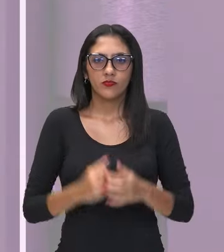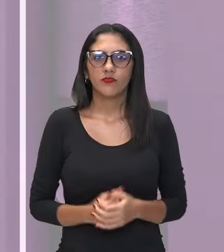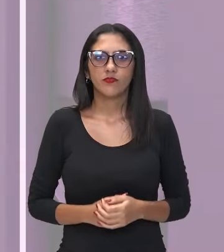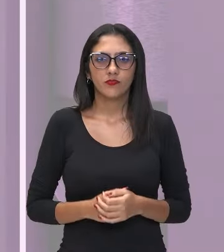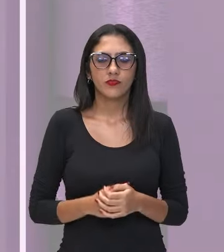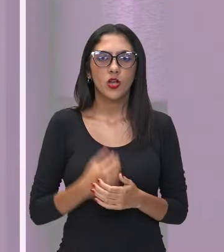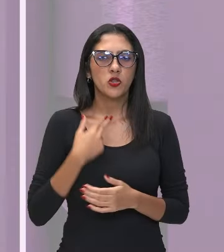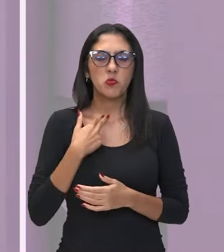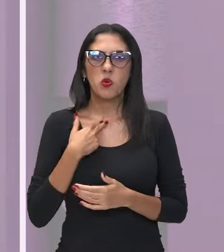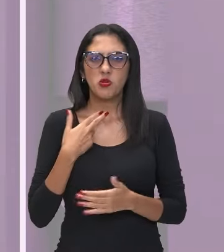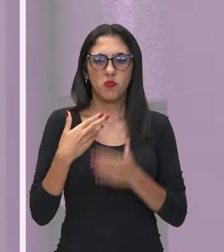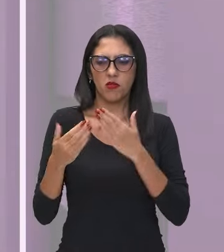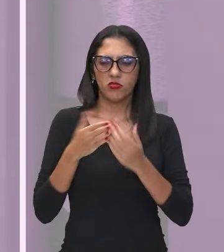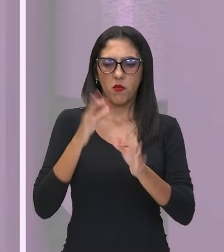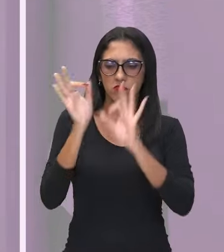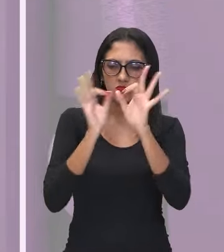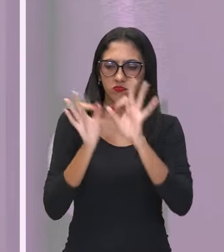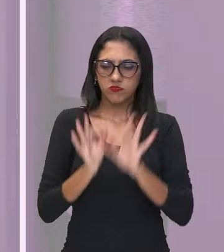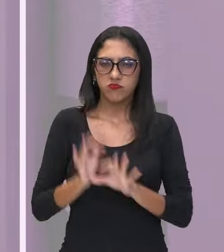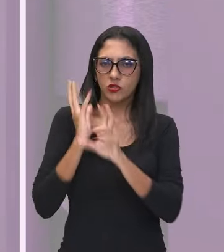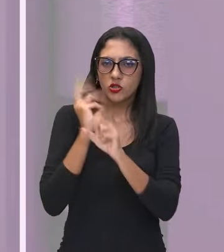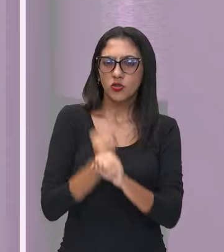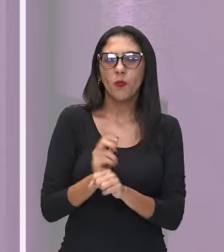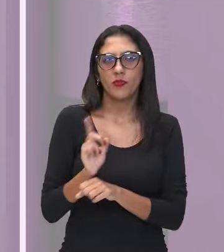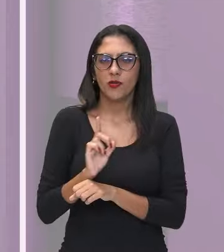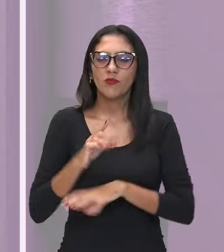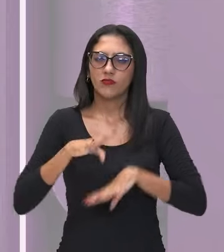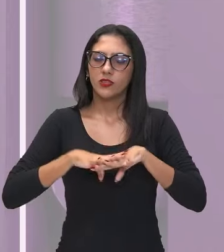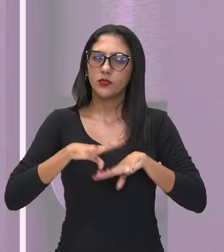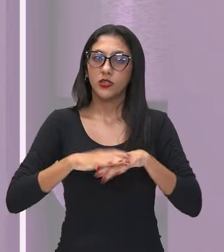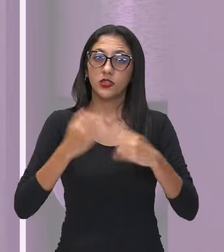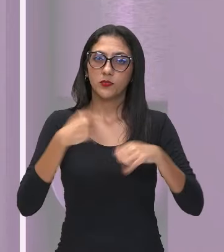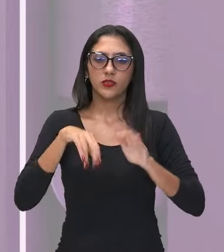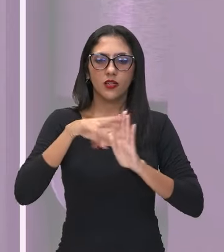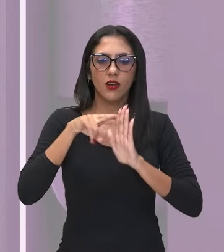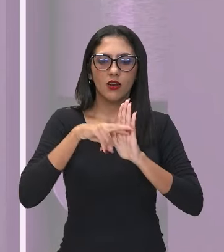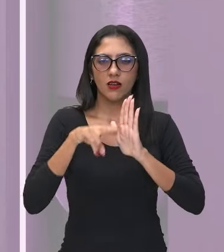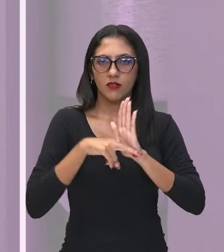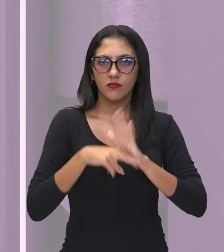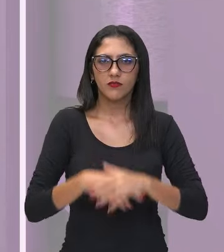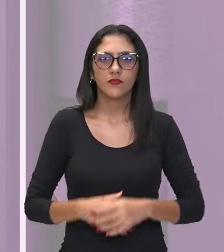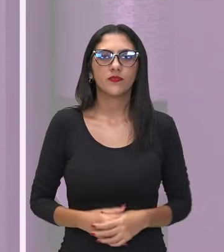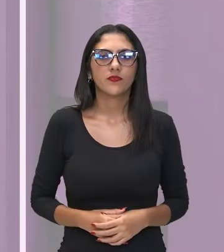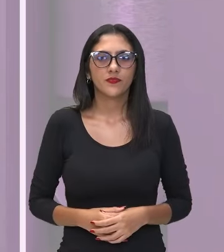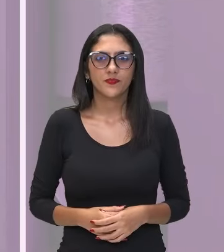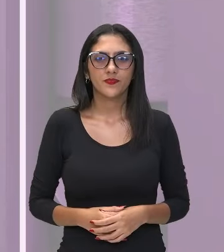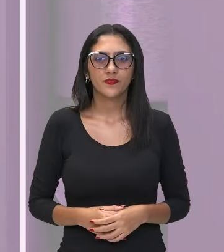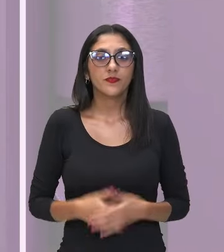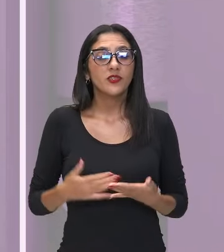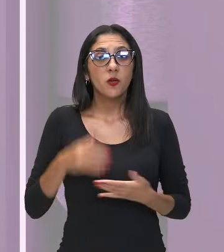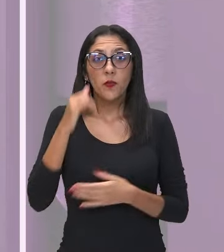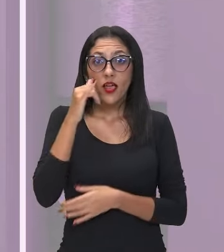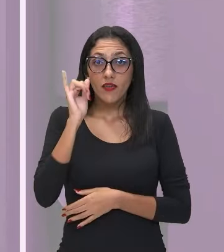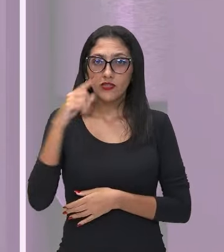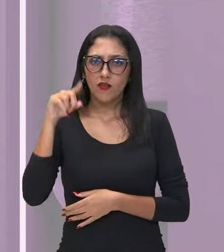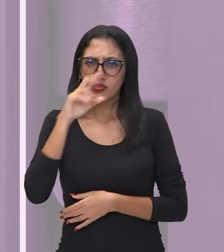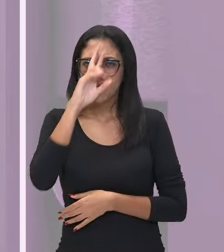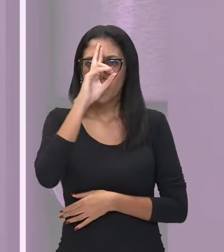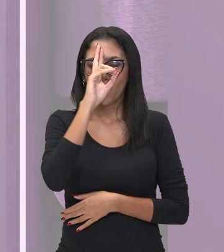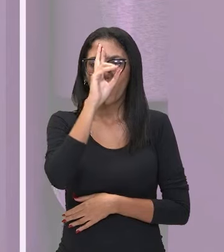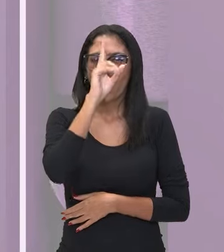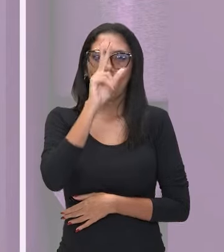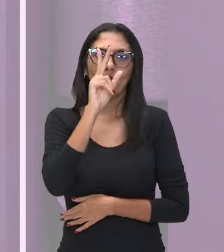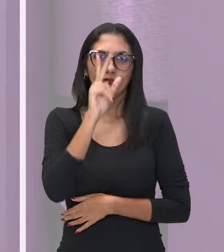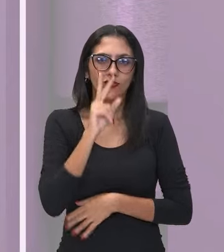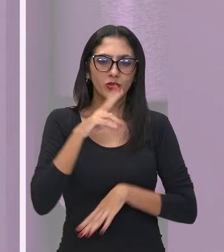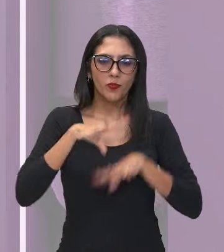fazer de qualquer maneira, até porque matemática não é bagunça. Então, para que você não se perca aí na resolução de expressões numéricas,